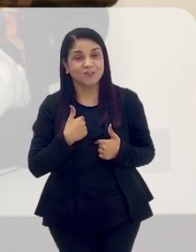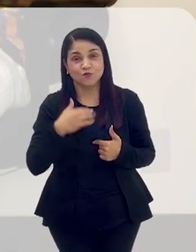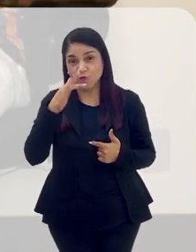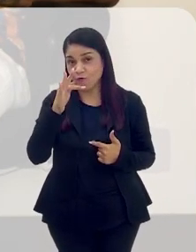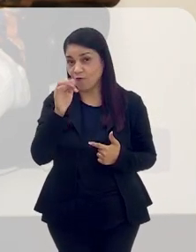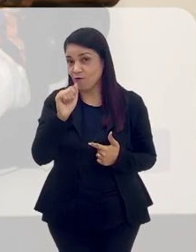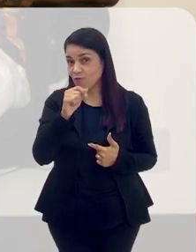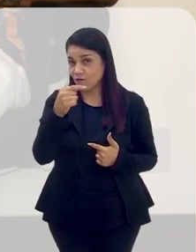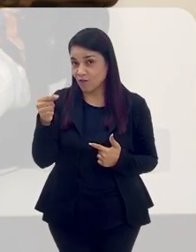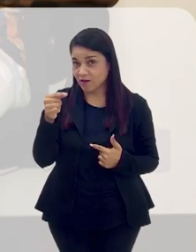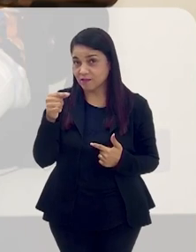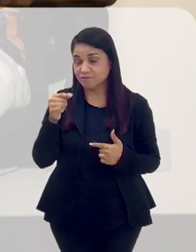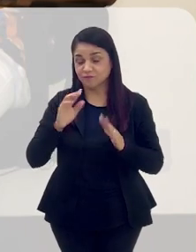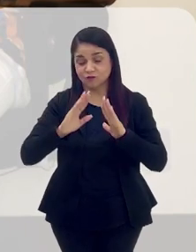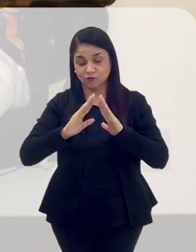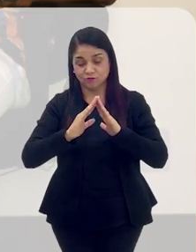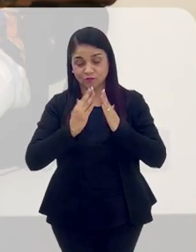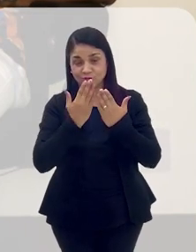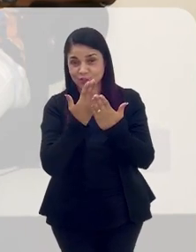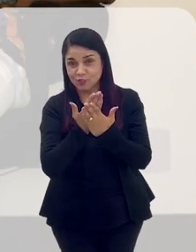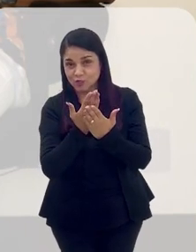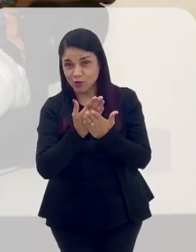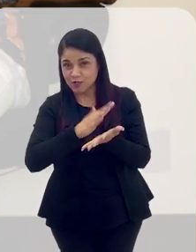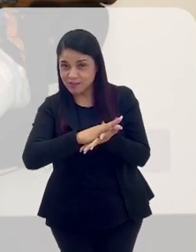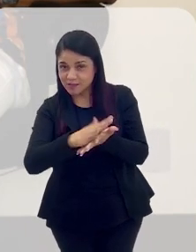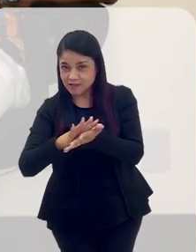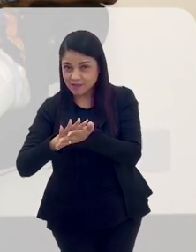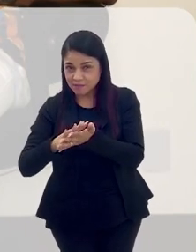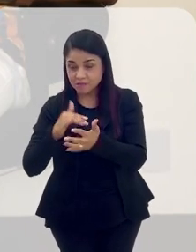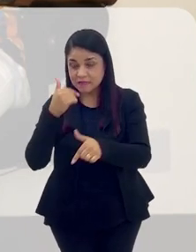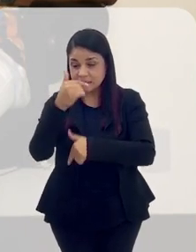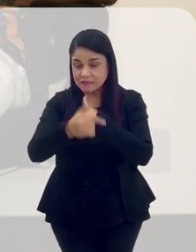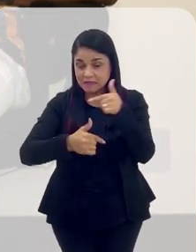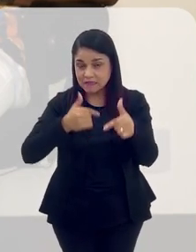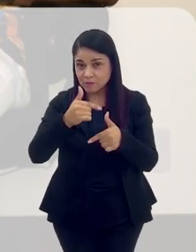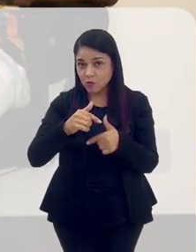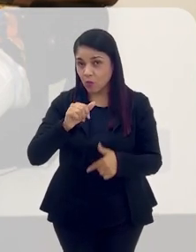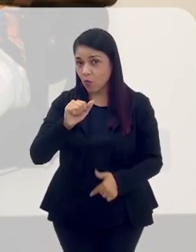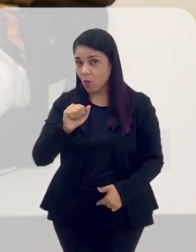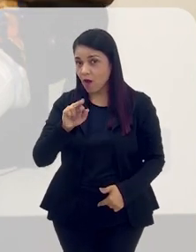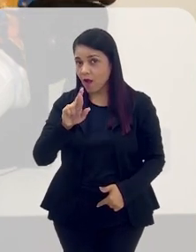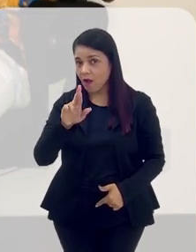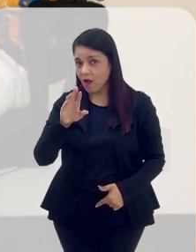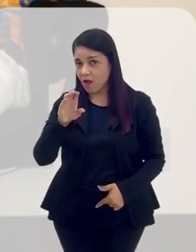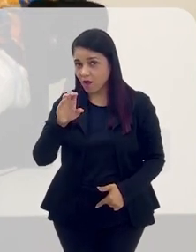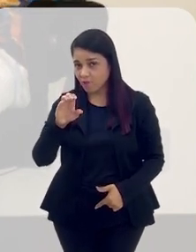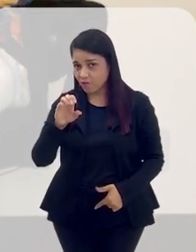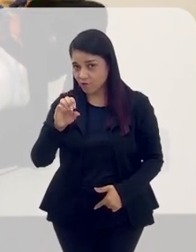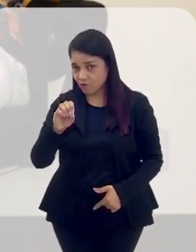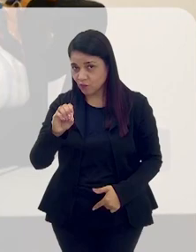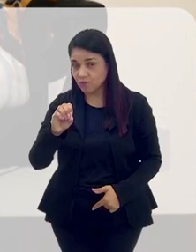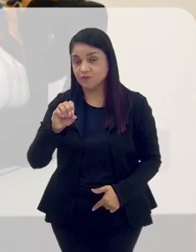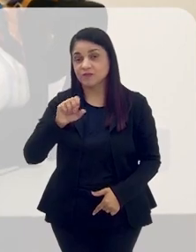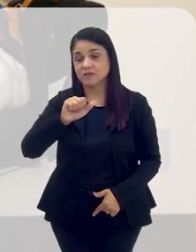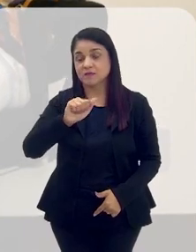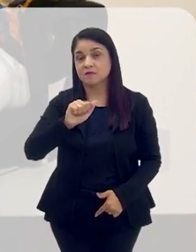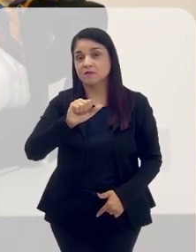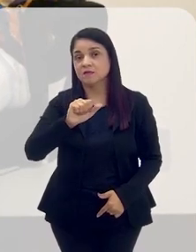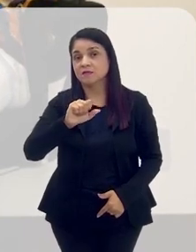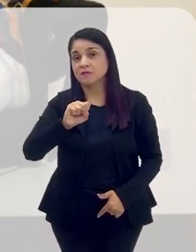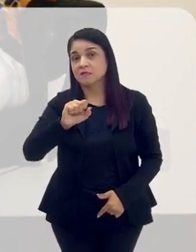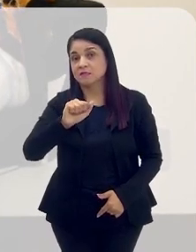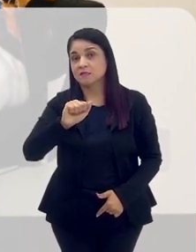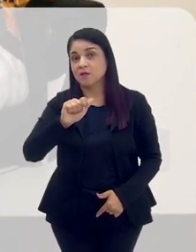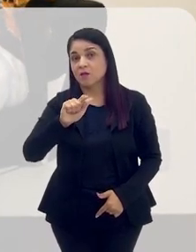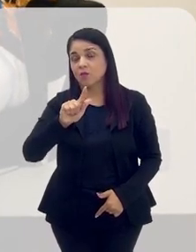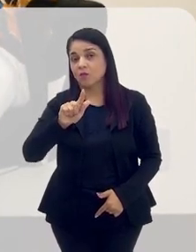doente, de uma escola que sempre trabalhou o afro com muito garbo. O Salgueiro sempre